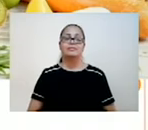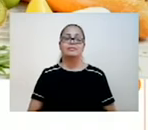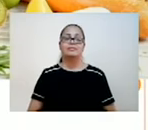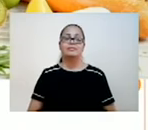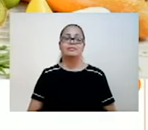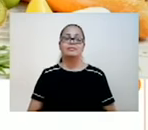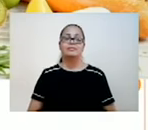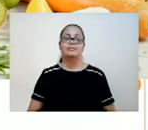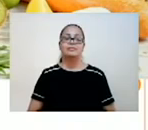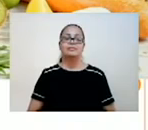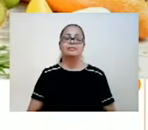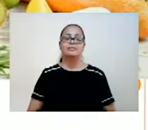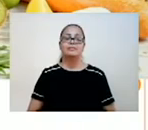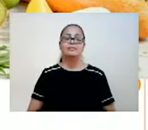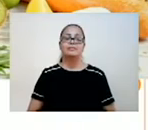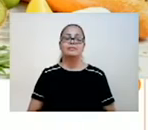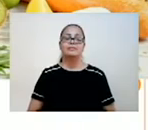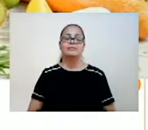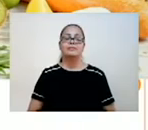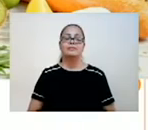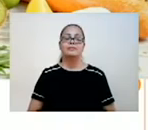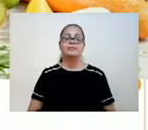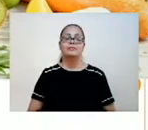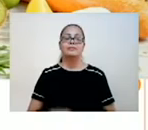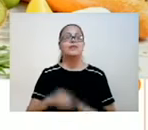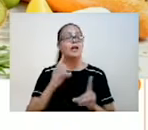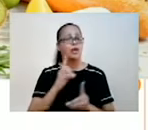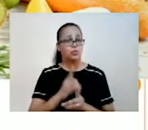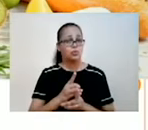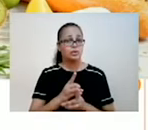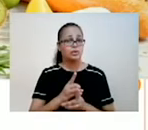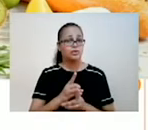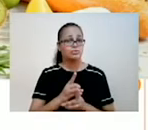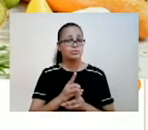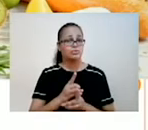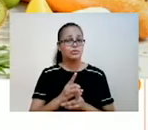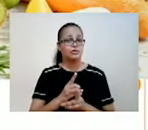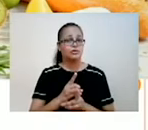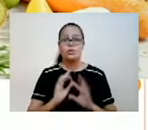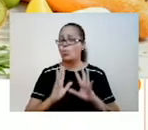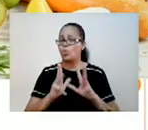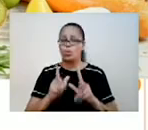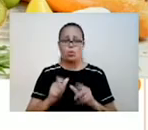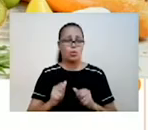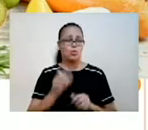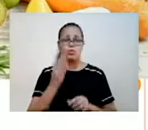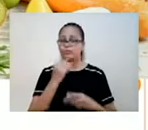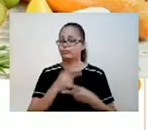vitaminas em quase todo tipo de comida, quase todo tipo de alimentação. Uma grande quantidade.